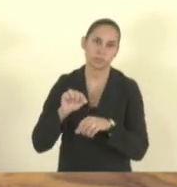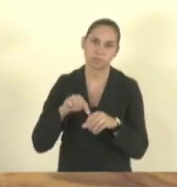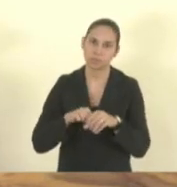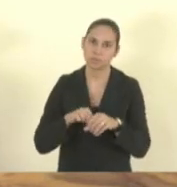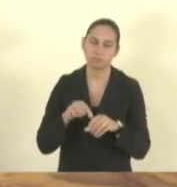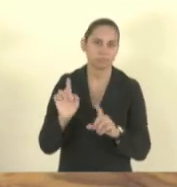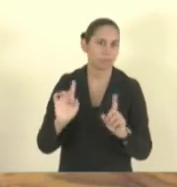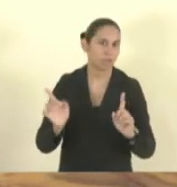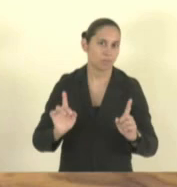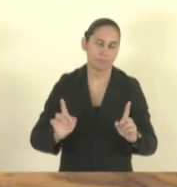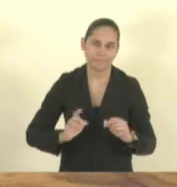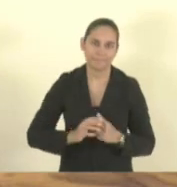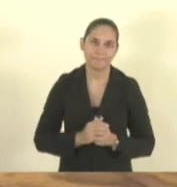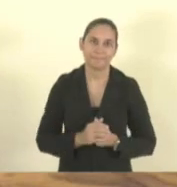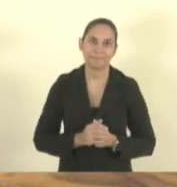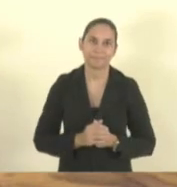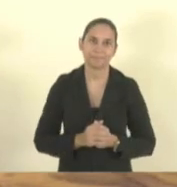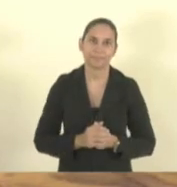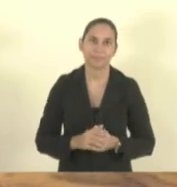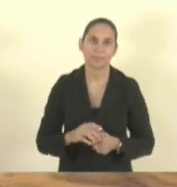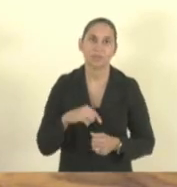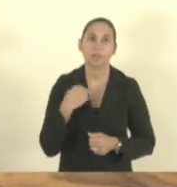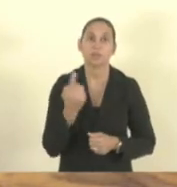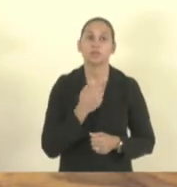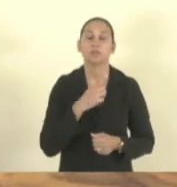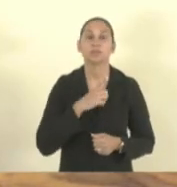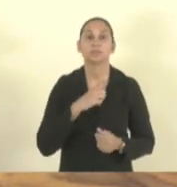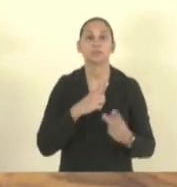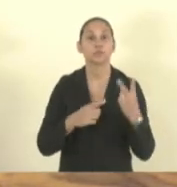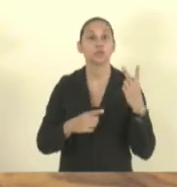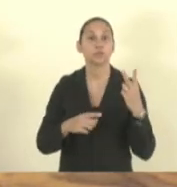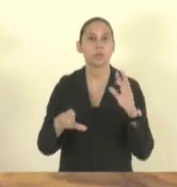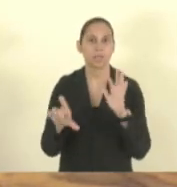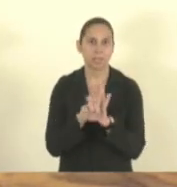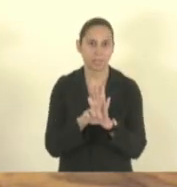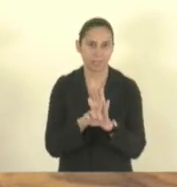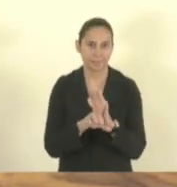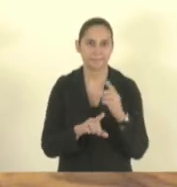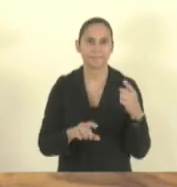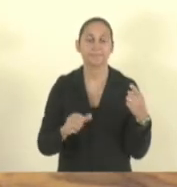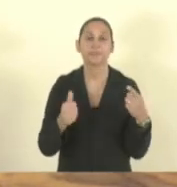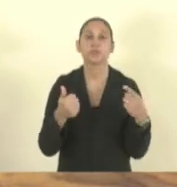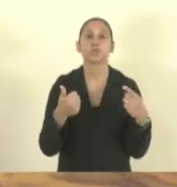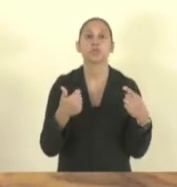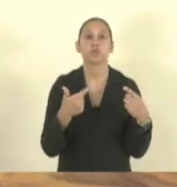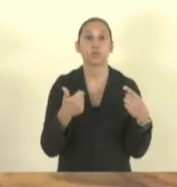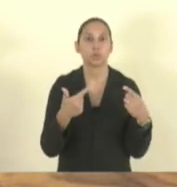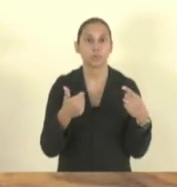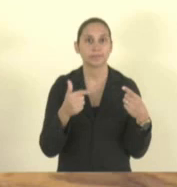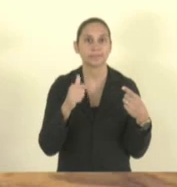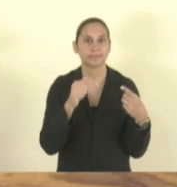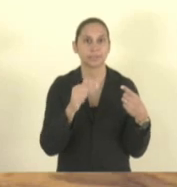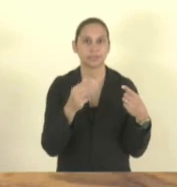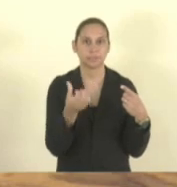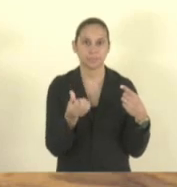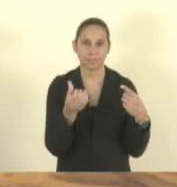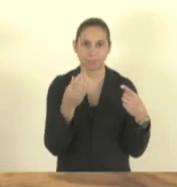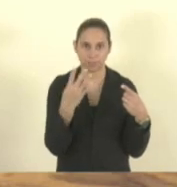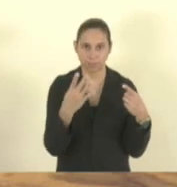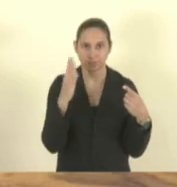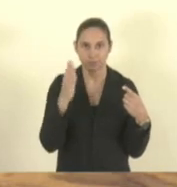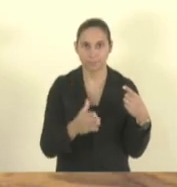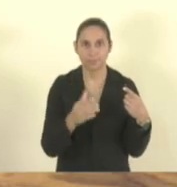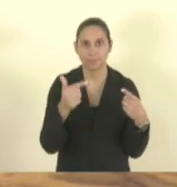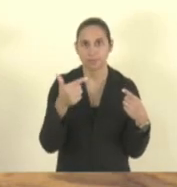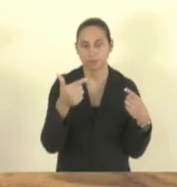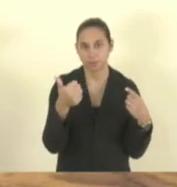Só lembrando que nós temos duas leis que nos amparam. Uma, a 12.764 barra 2012,